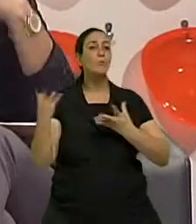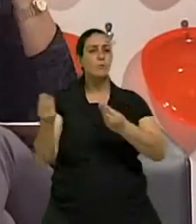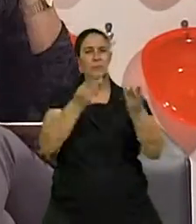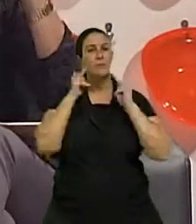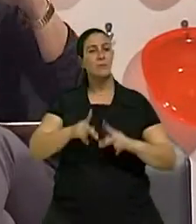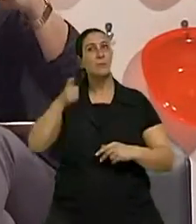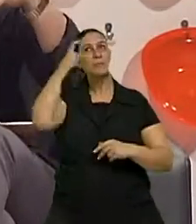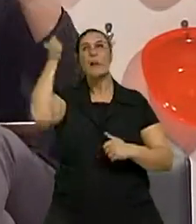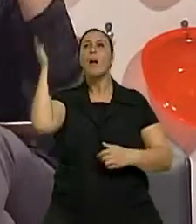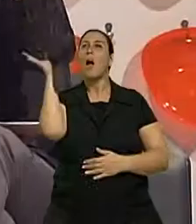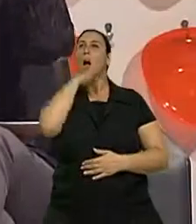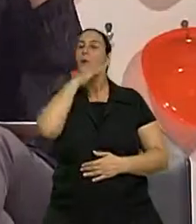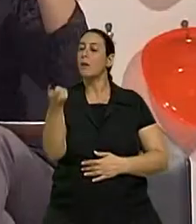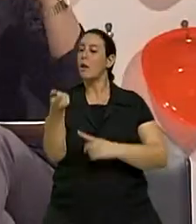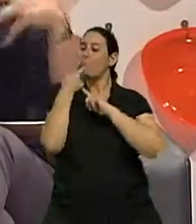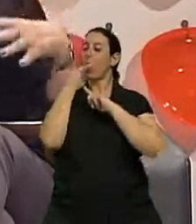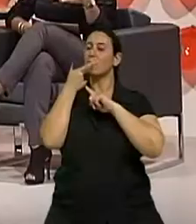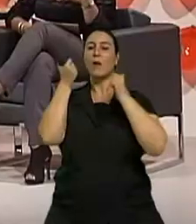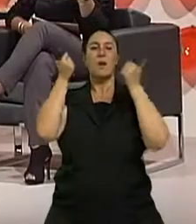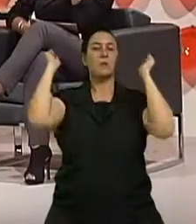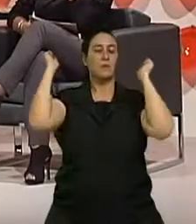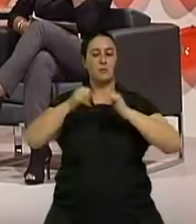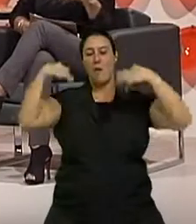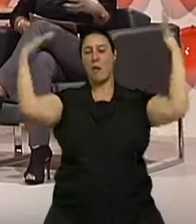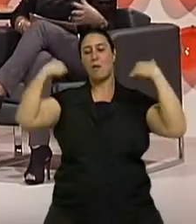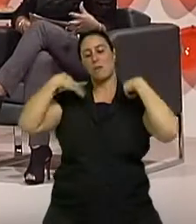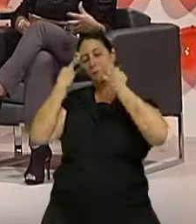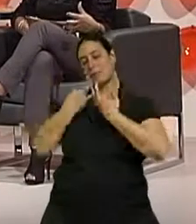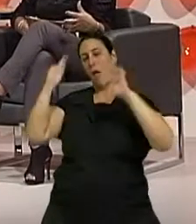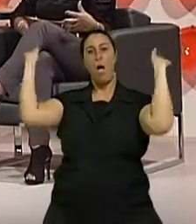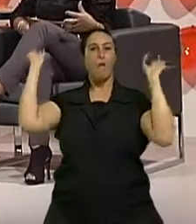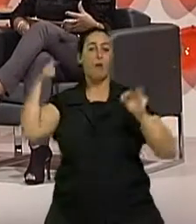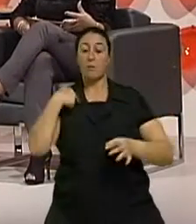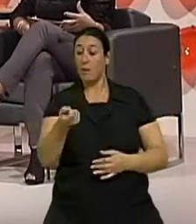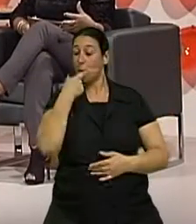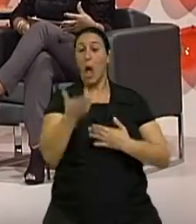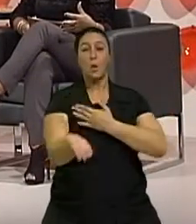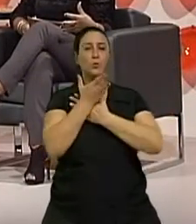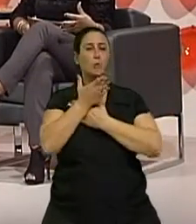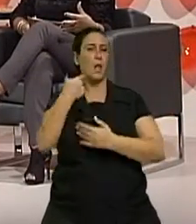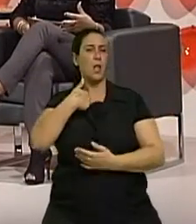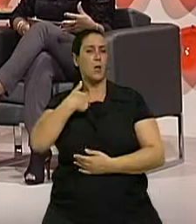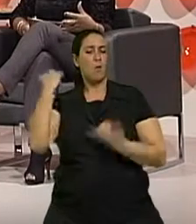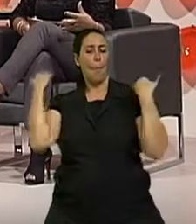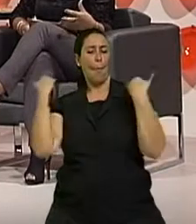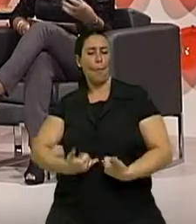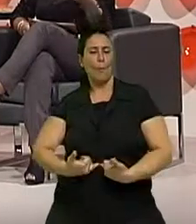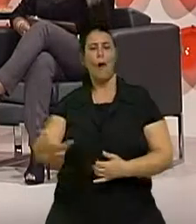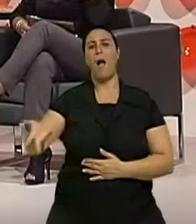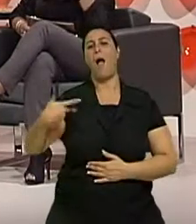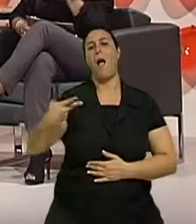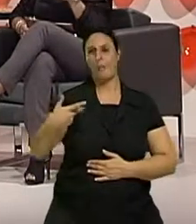pensamento mágico, o pensamento assim, vai cair do céu, eu vou ficar magra em dois dias. Sim, a ideia é assim, aí eu vou tomar uma